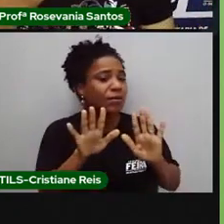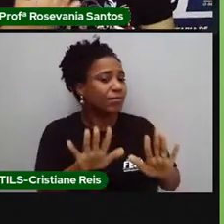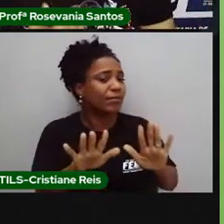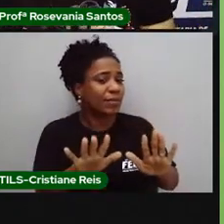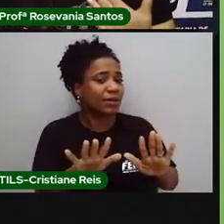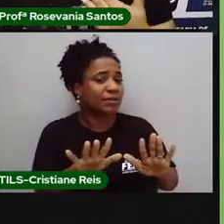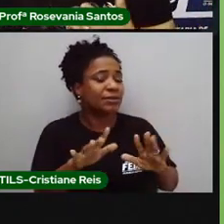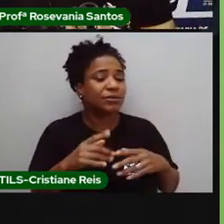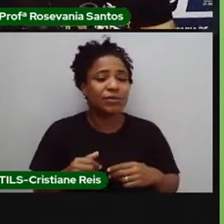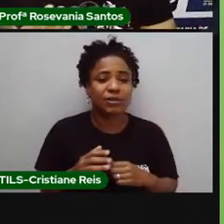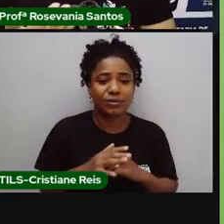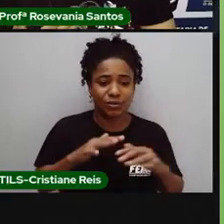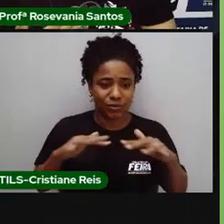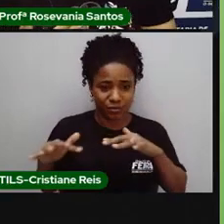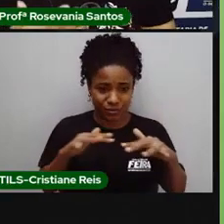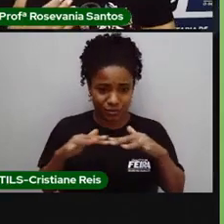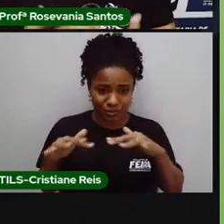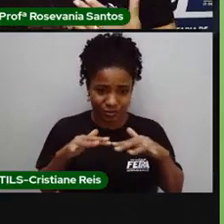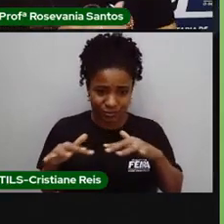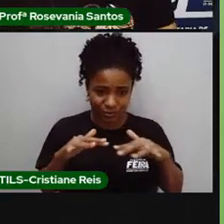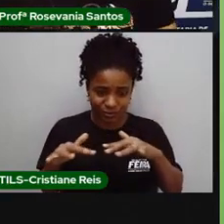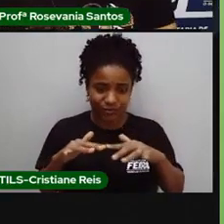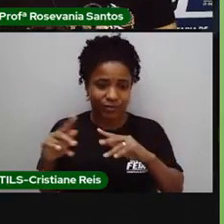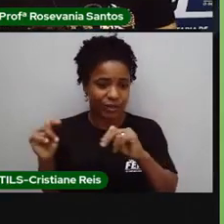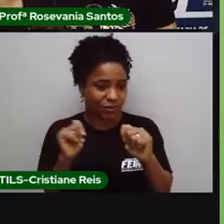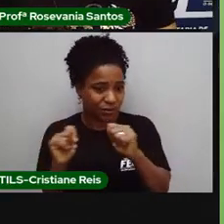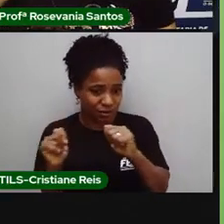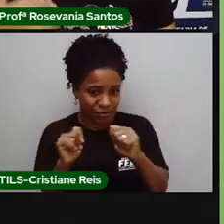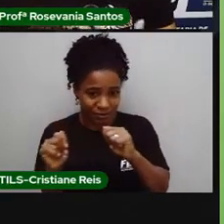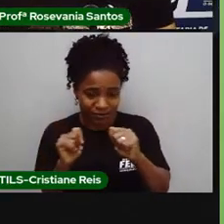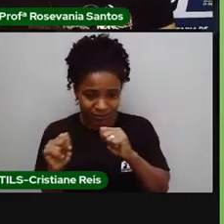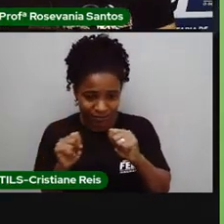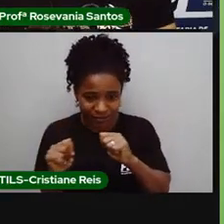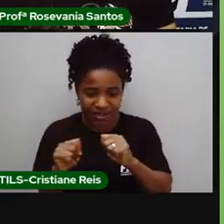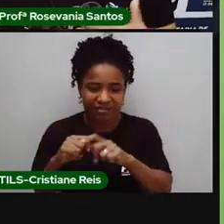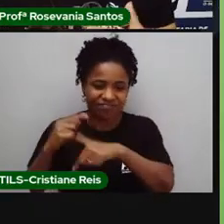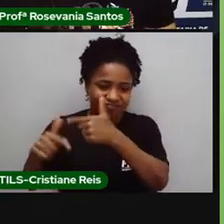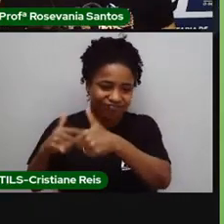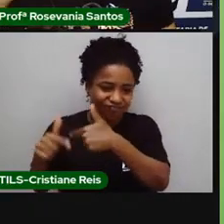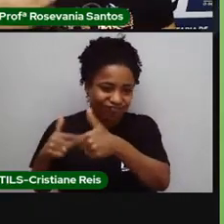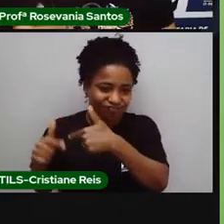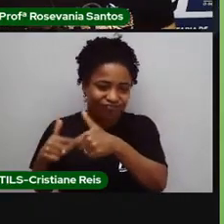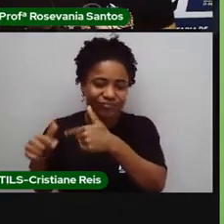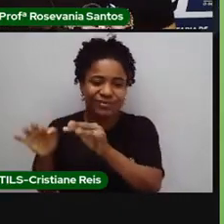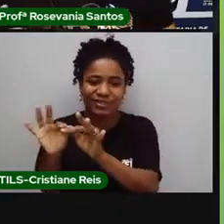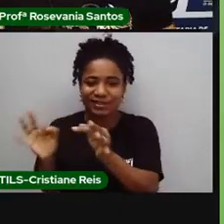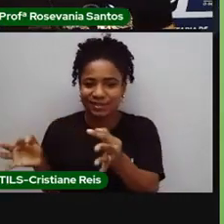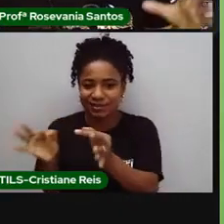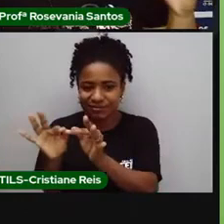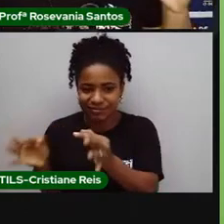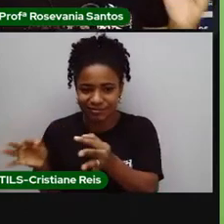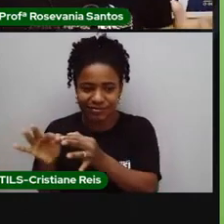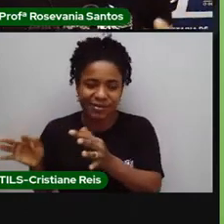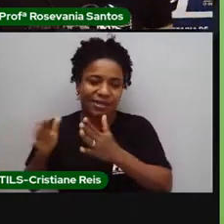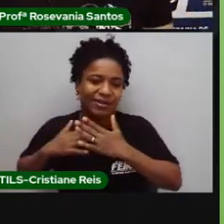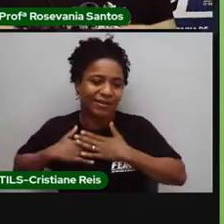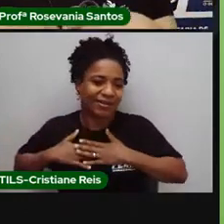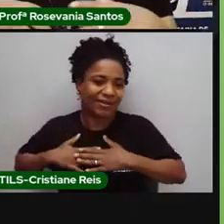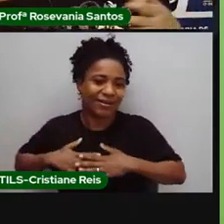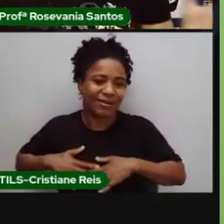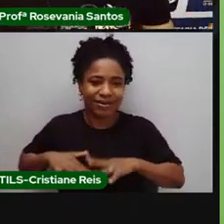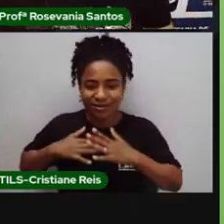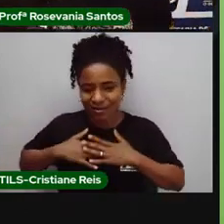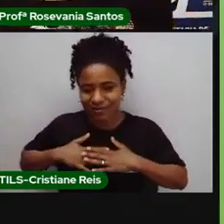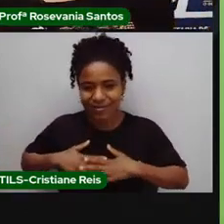quando o ritmo econômico ele é menos acelerado, não é muito grande, a gente percebe toda uma tranquilidade, às vezes